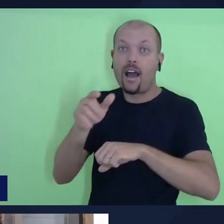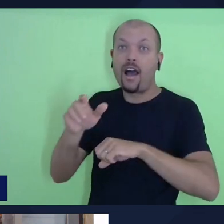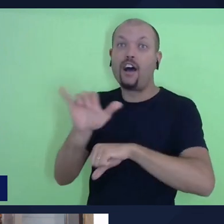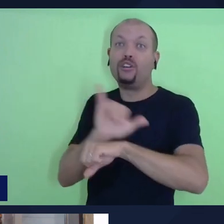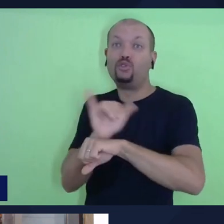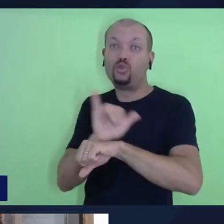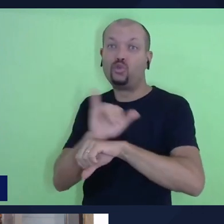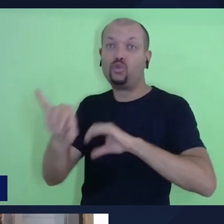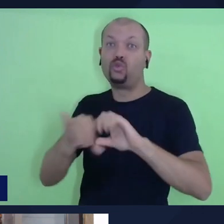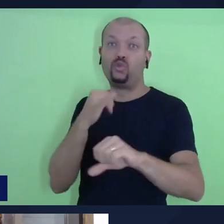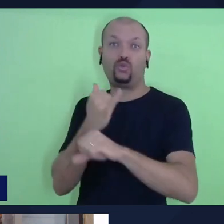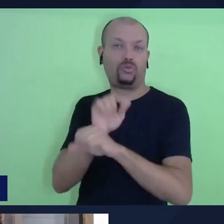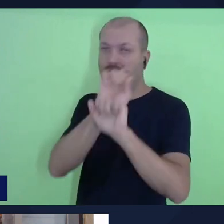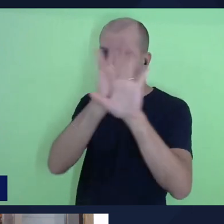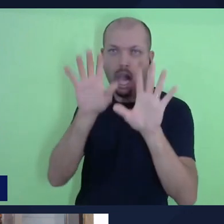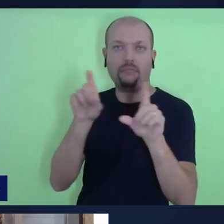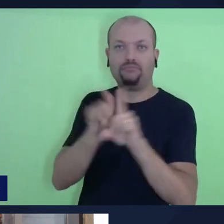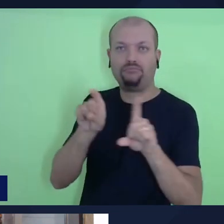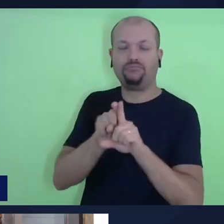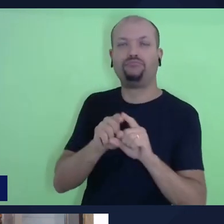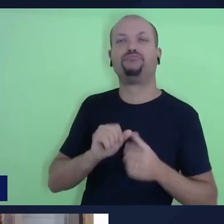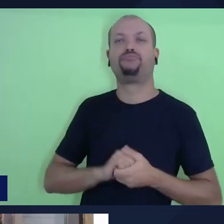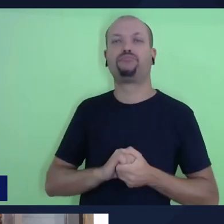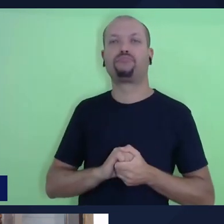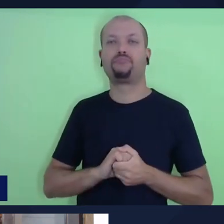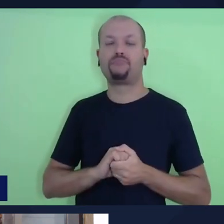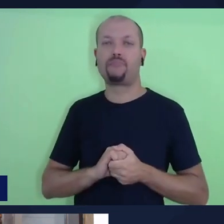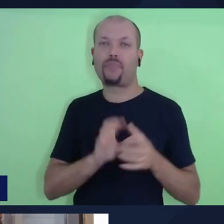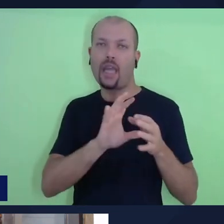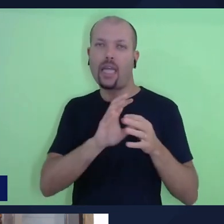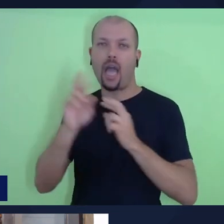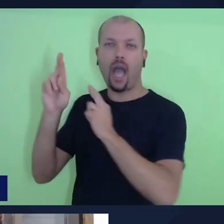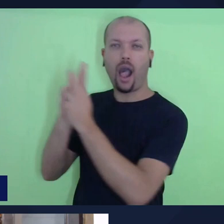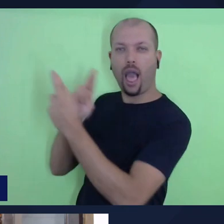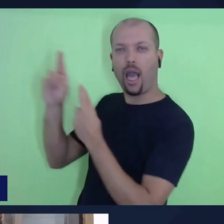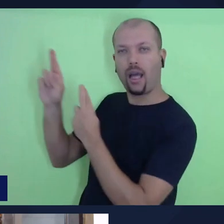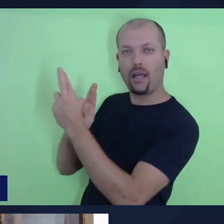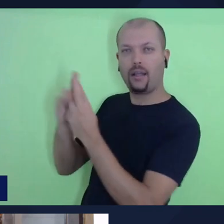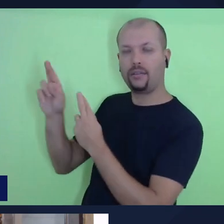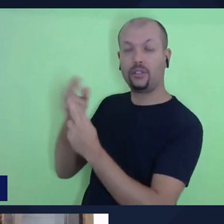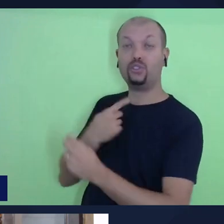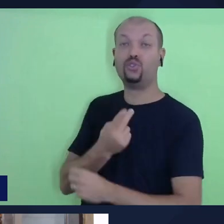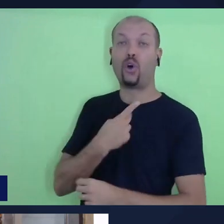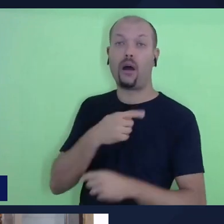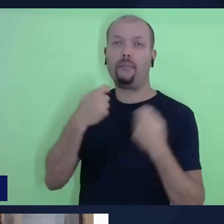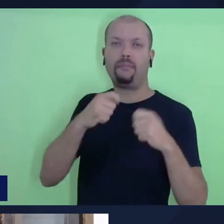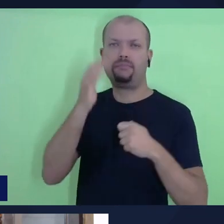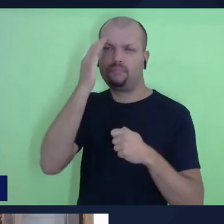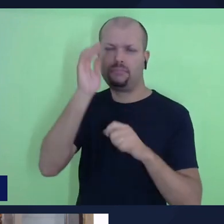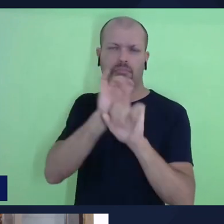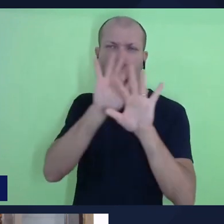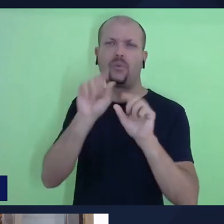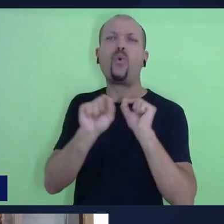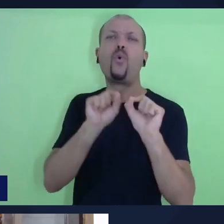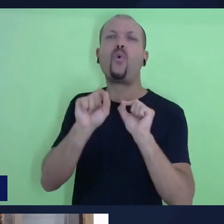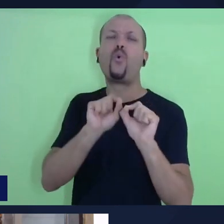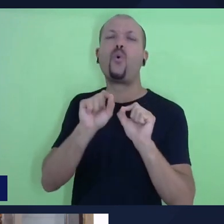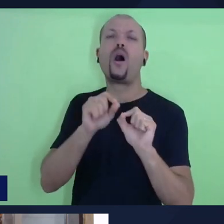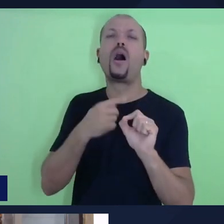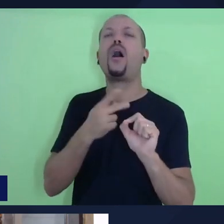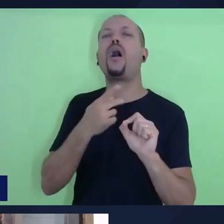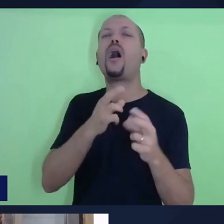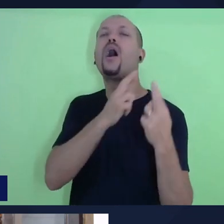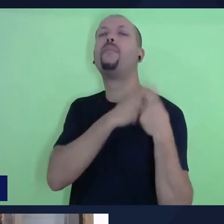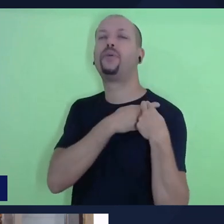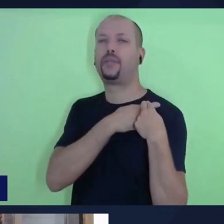mim ficou muito claro de que nessa relação nós precisamos entender qual é o nosso papel dentro da